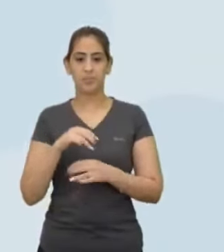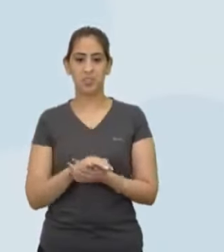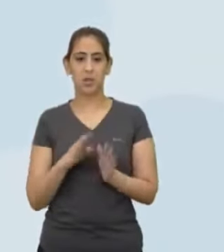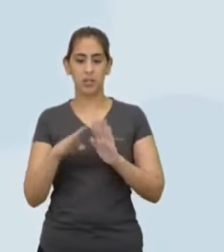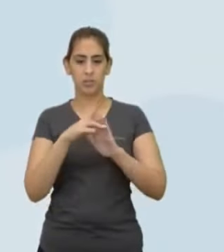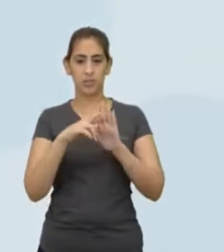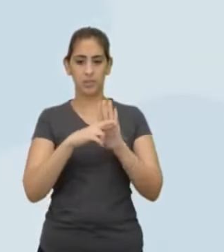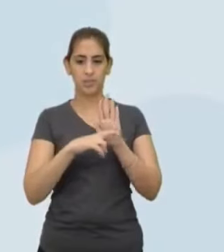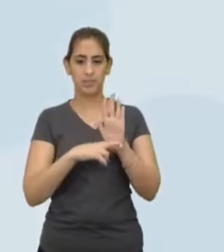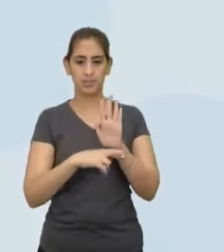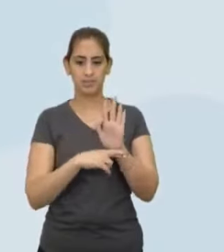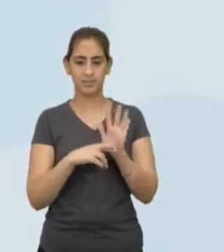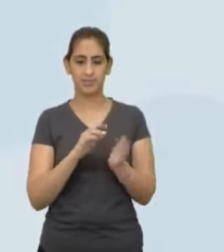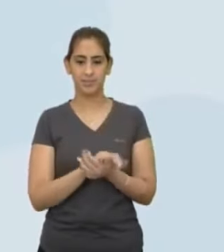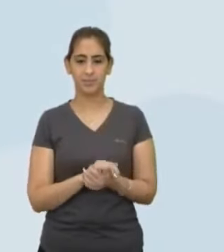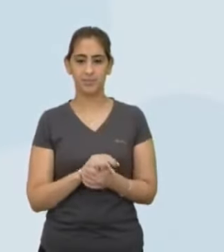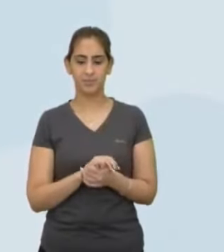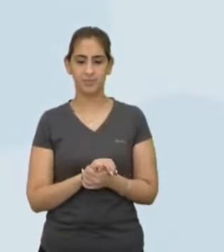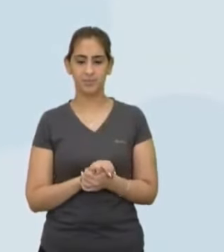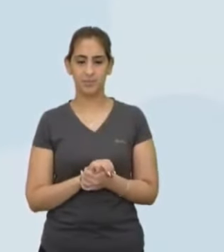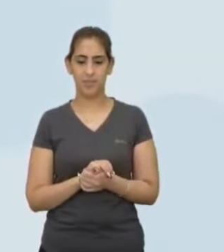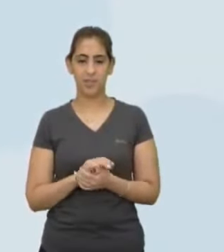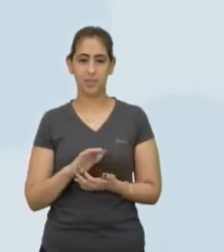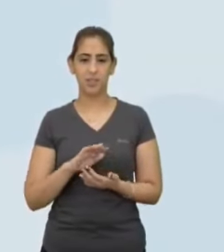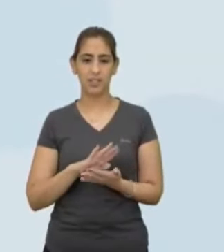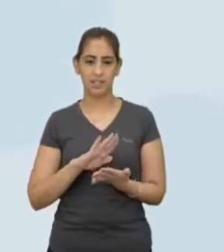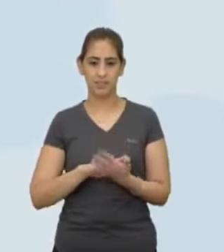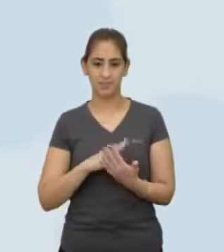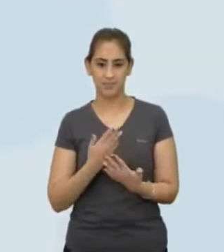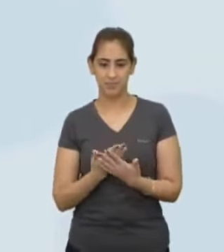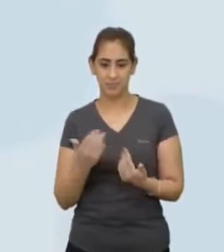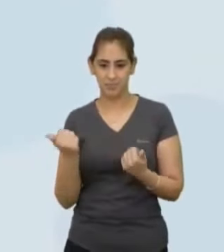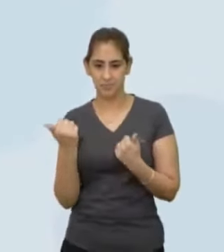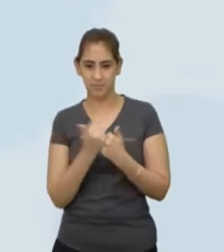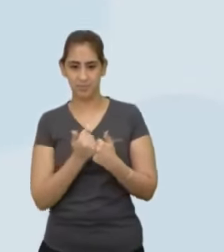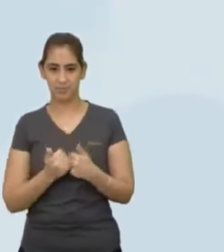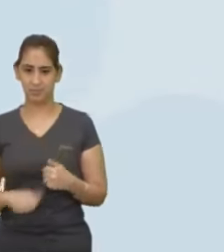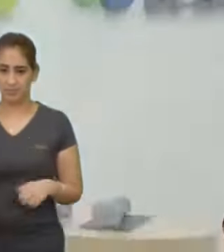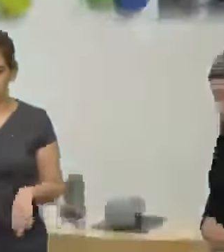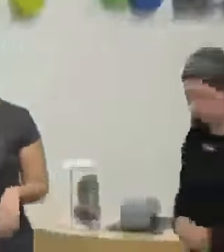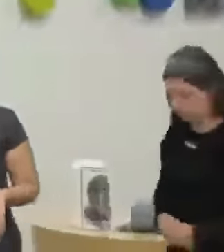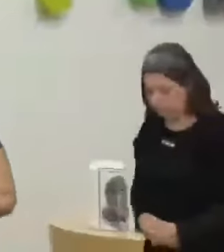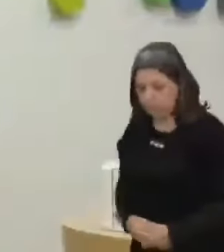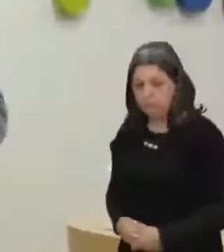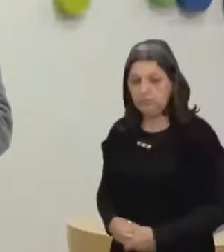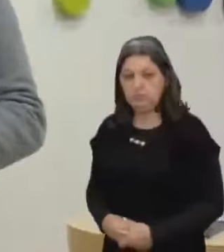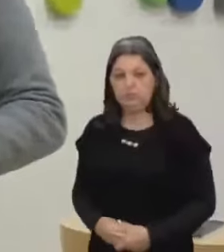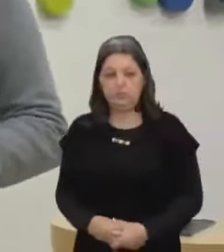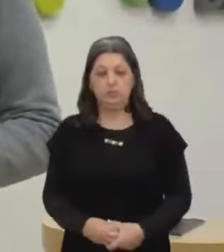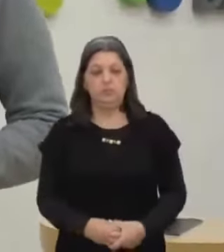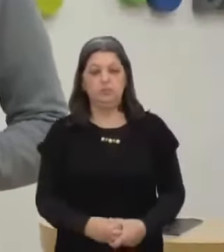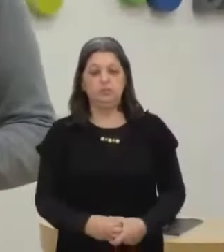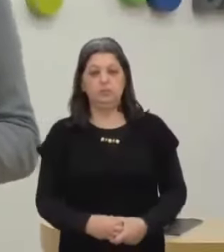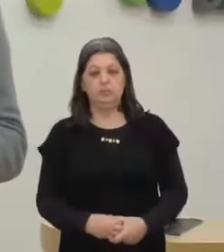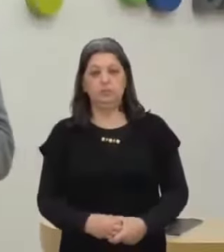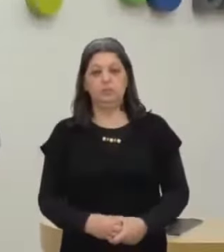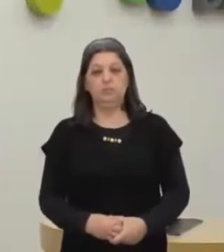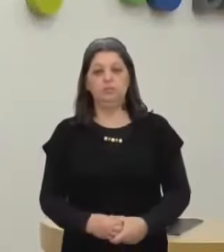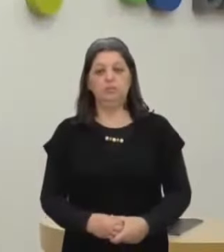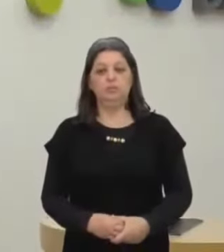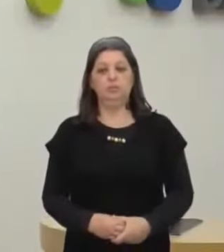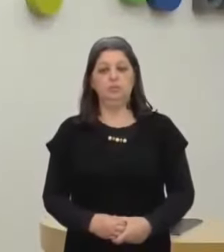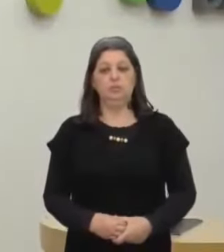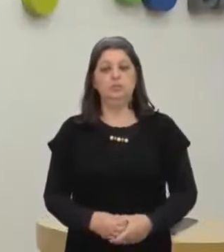arbitrar essa realidade São normas autocráticas Volta pra mim, Tom Volta pra mim, Tom Gente,